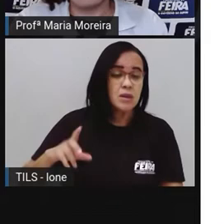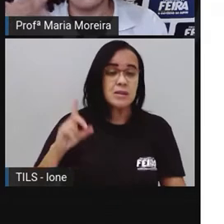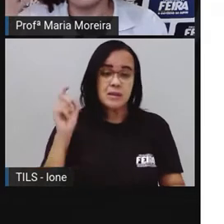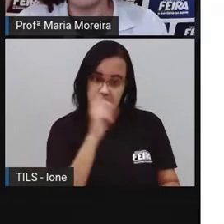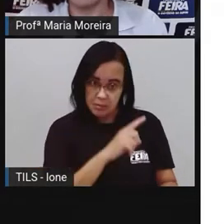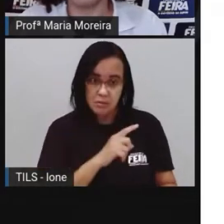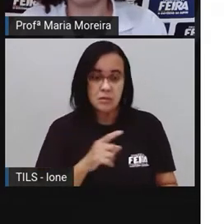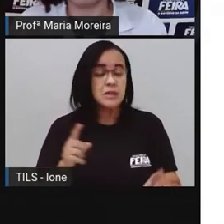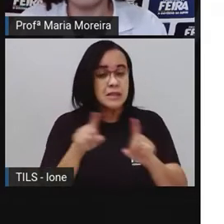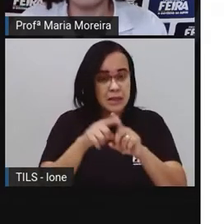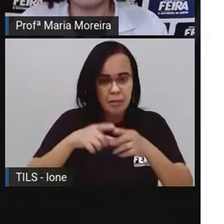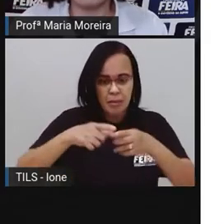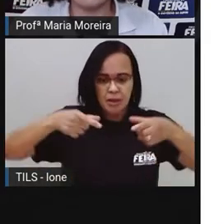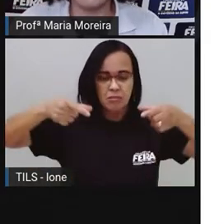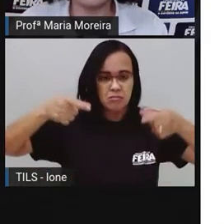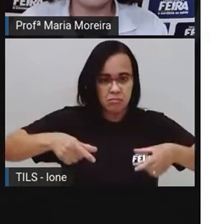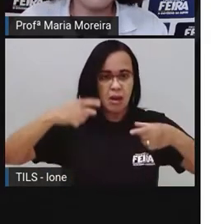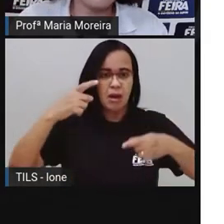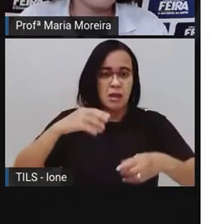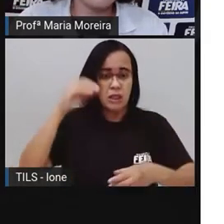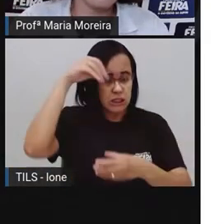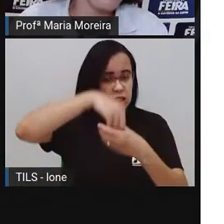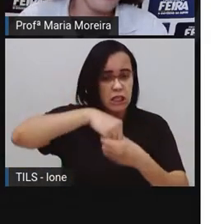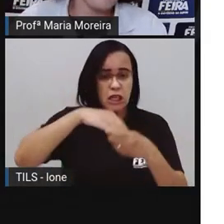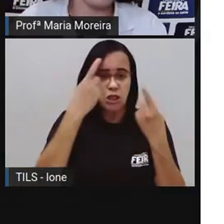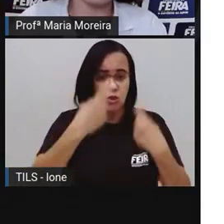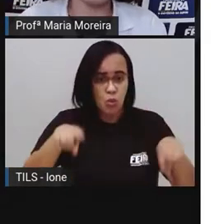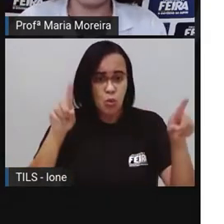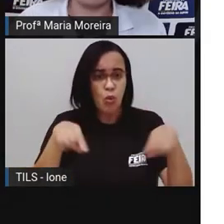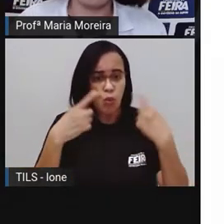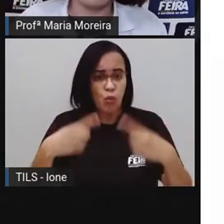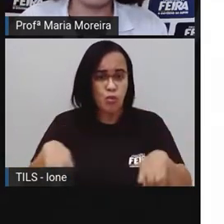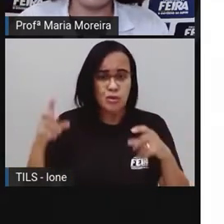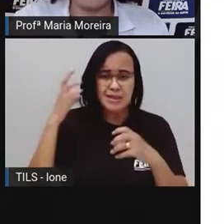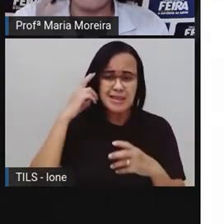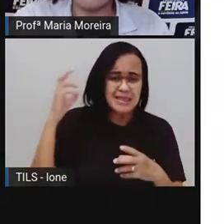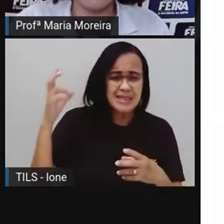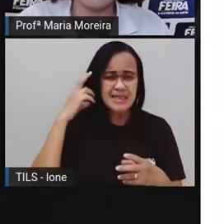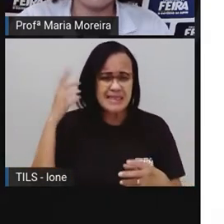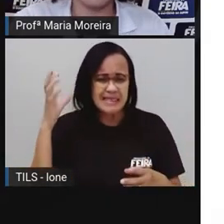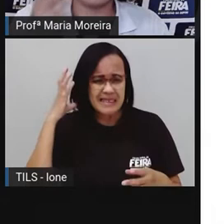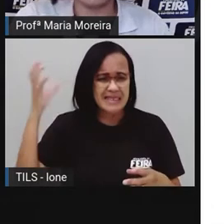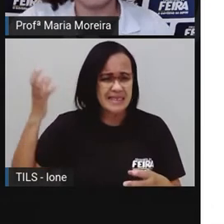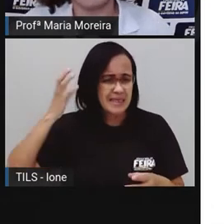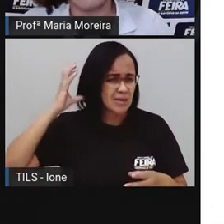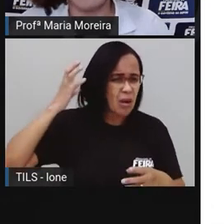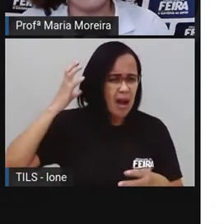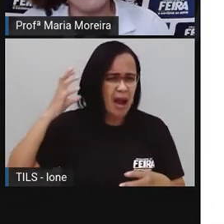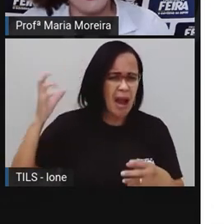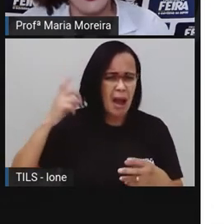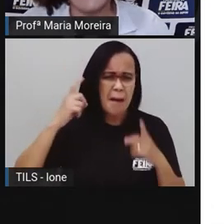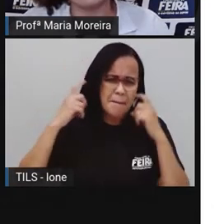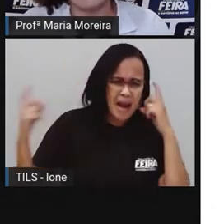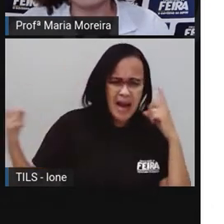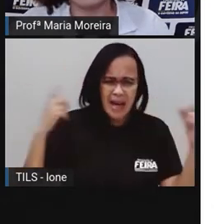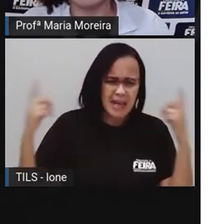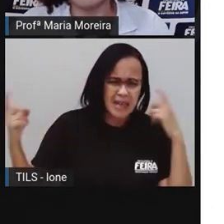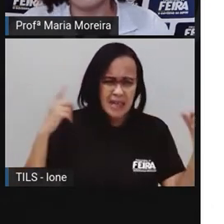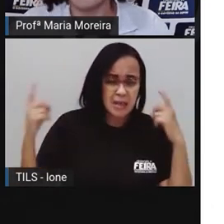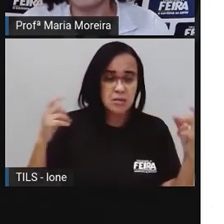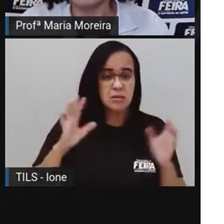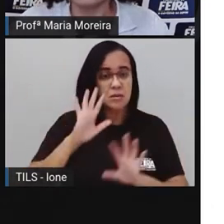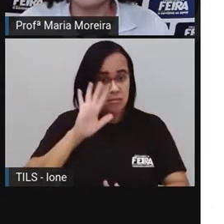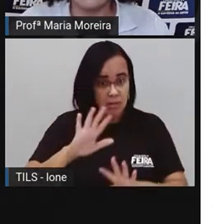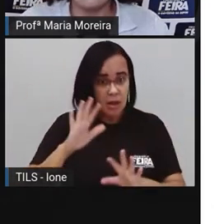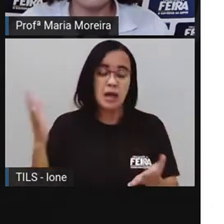para ouvir música. E as pessoas não querem, elas só querem paz naquele momento, só querem silêncio para poder chegar a determinado